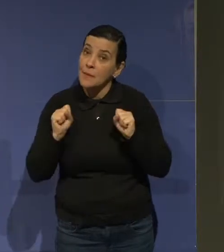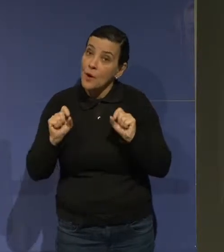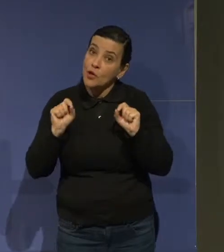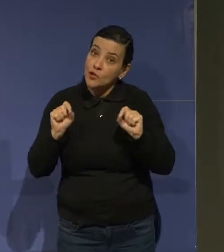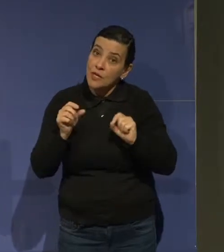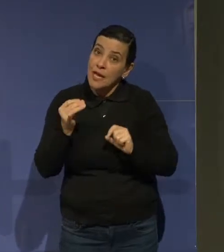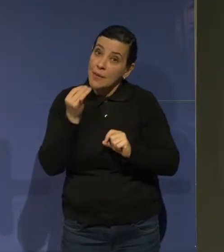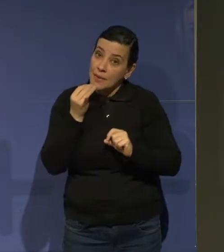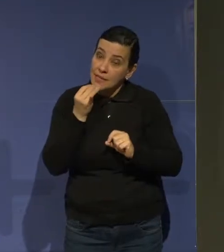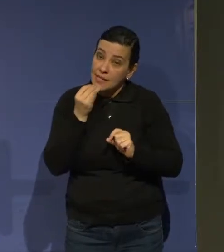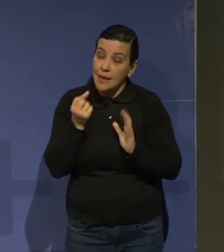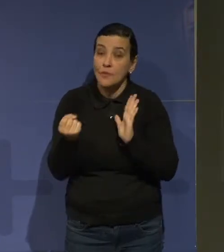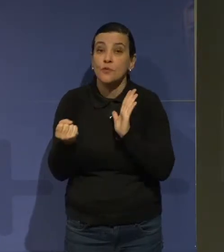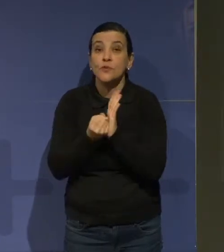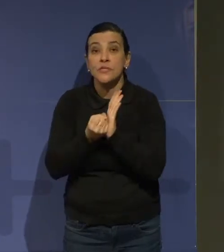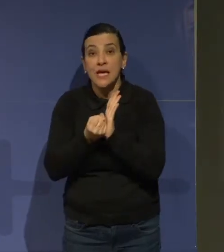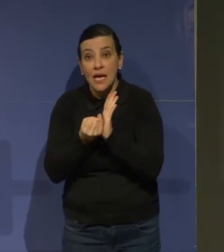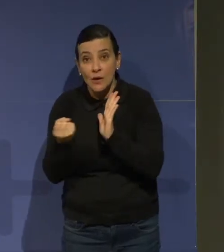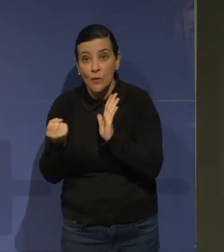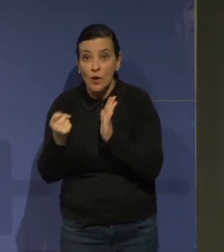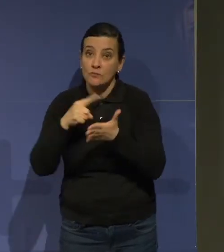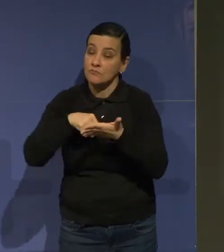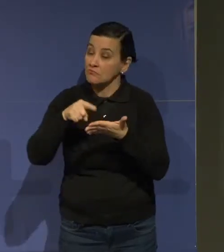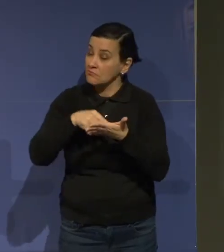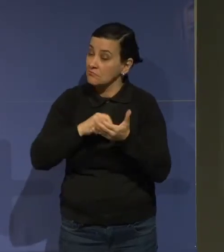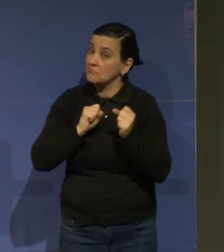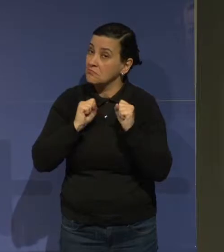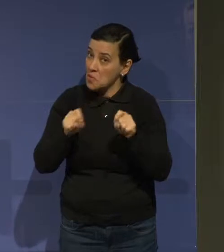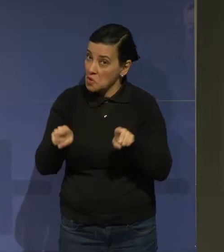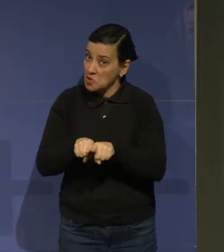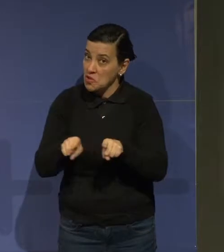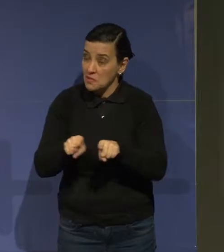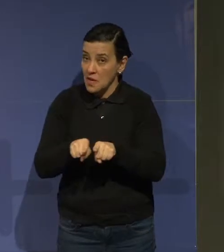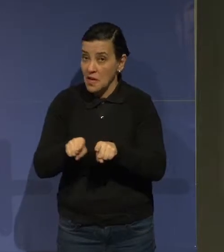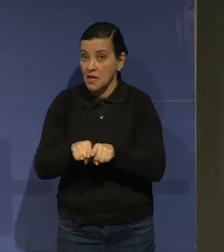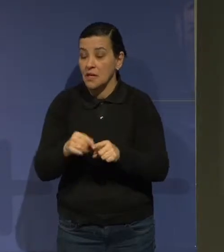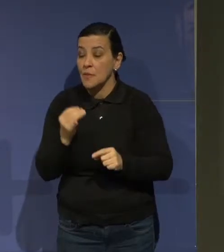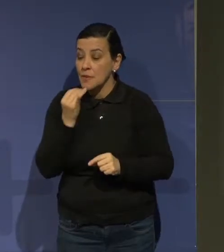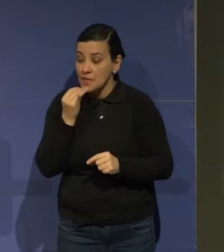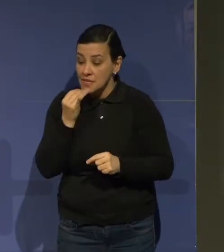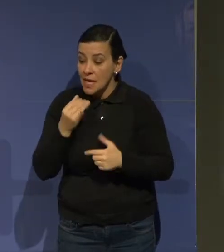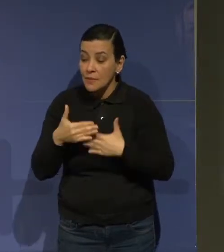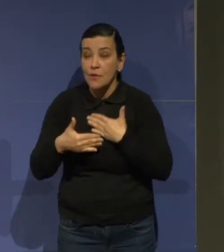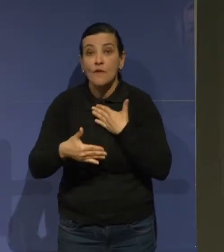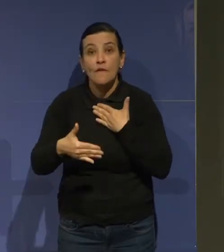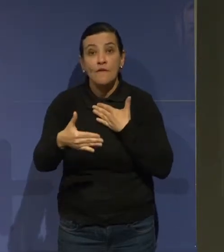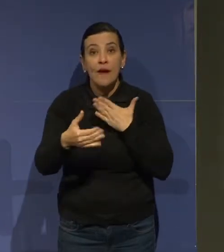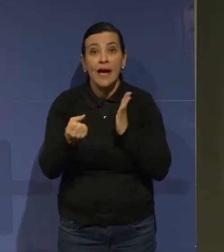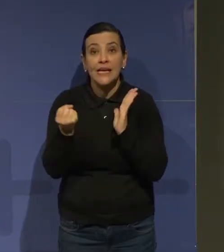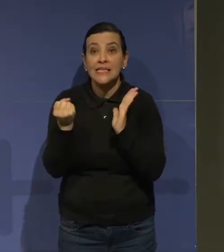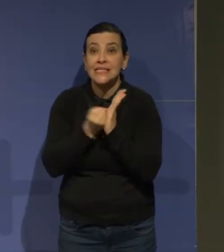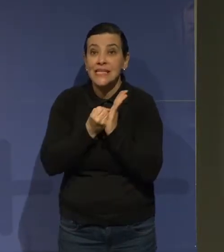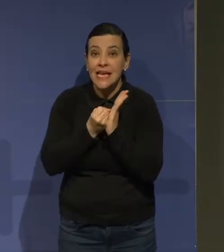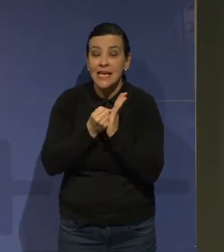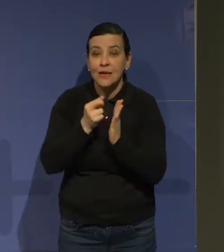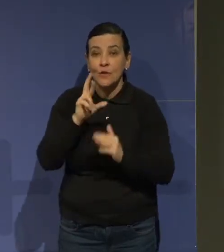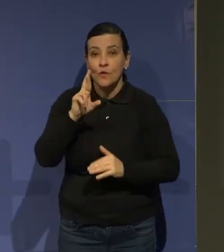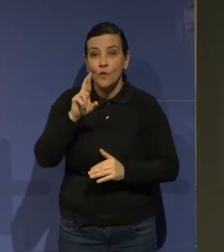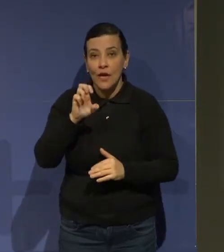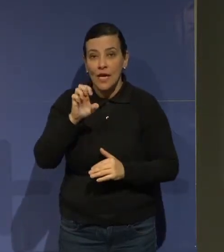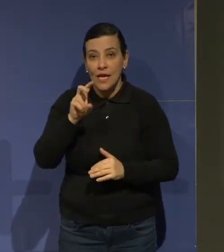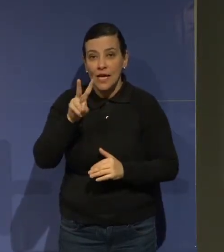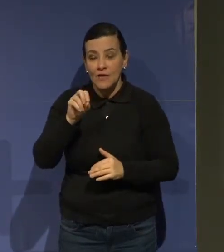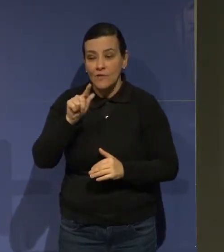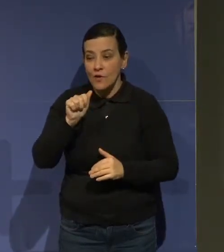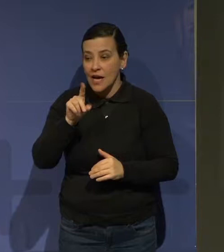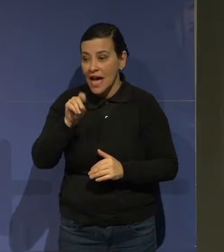esse selo à distância. Então, a próxima vez, se você fizer um mouse over no selo, vai aparecer selo revogado. Então, quer dizer, não